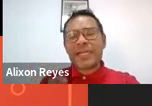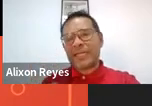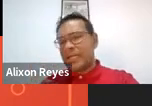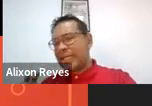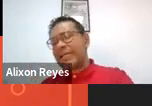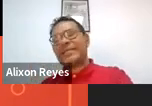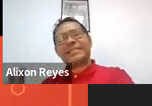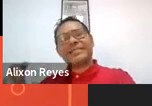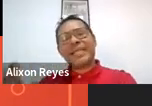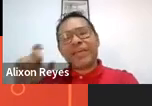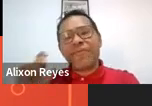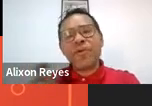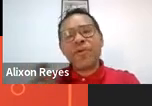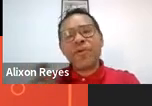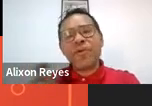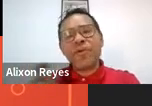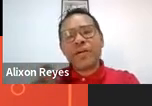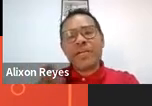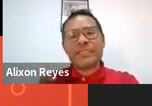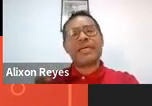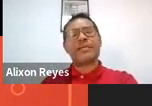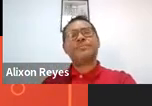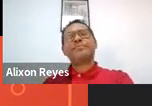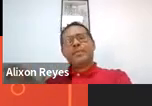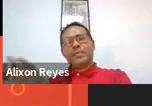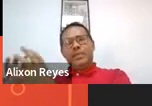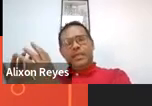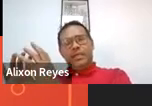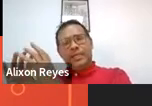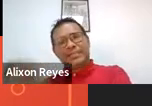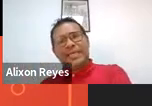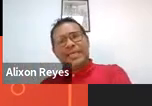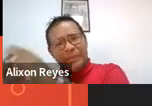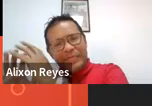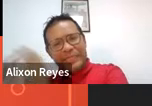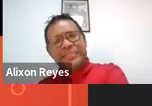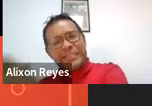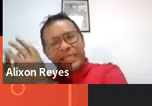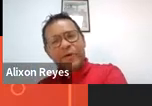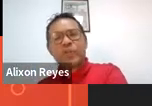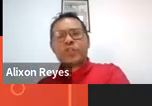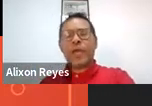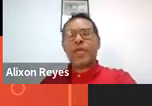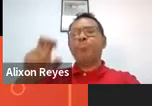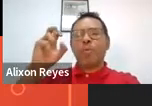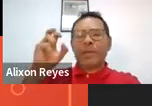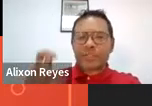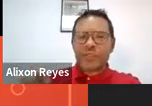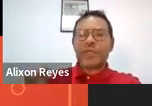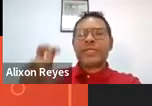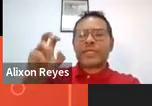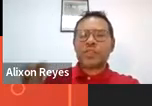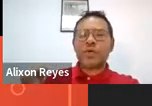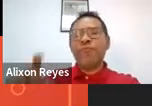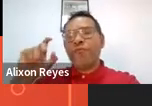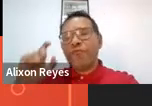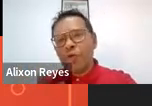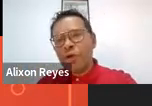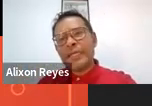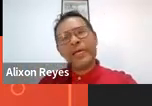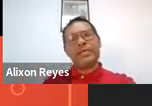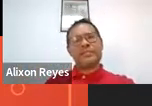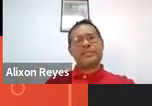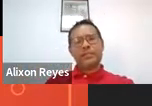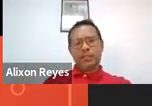destacar a necessidade de focalizar as experiências de ocio em populações que são